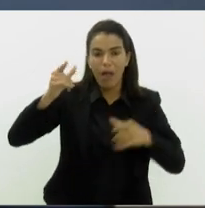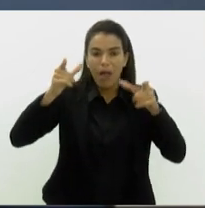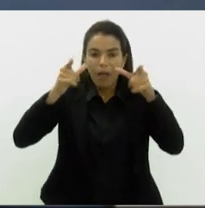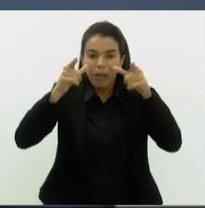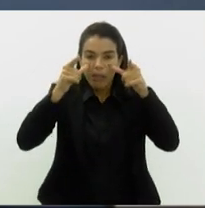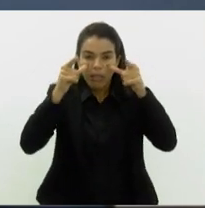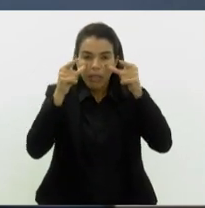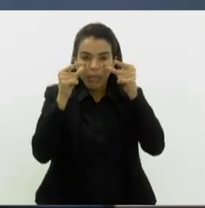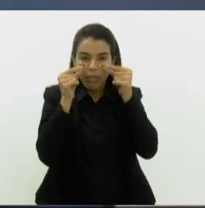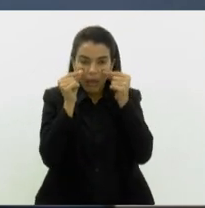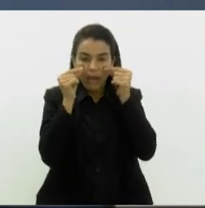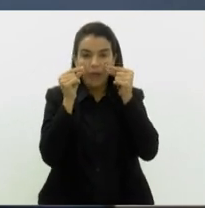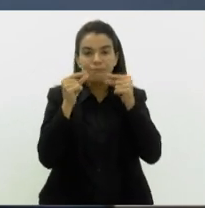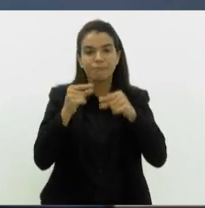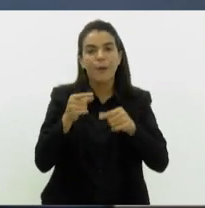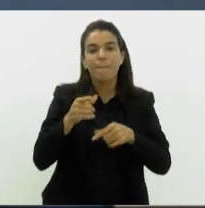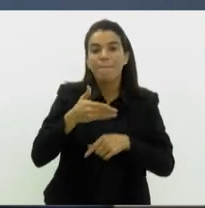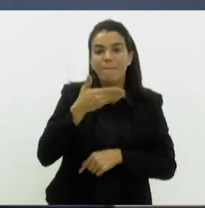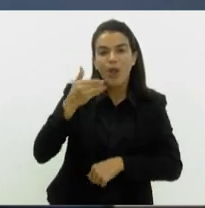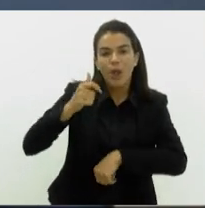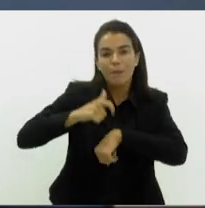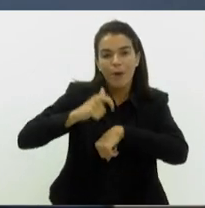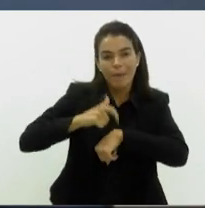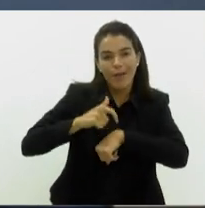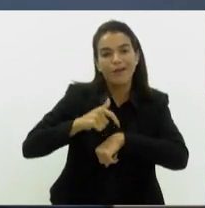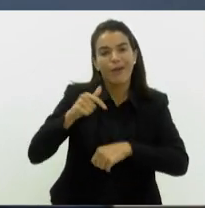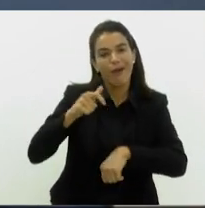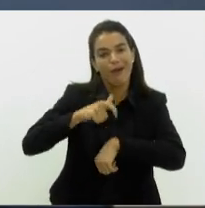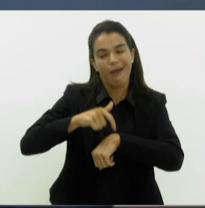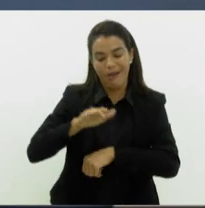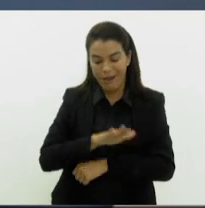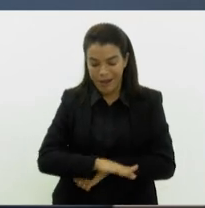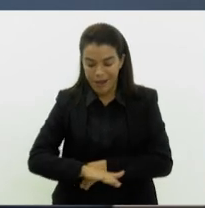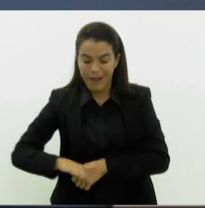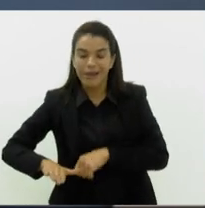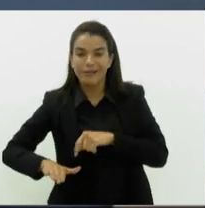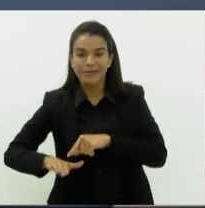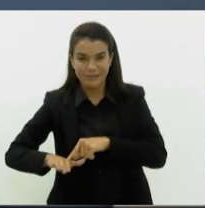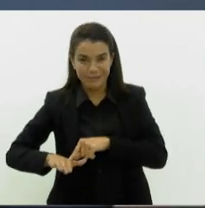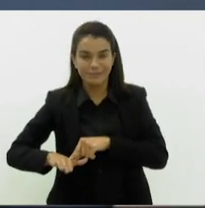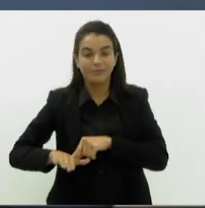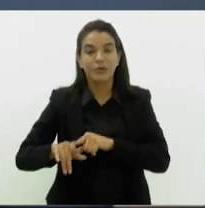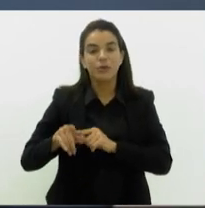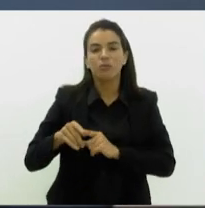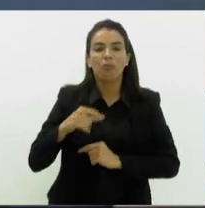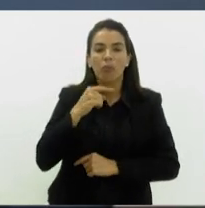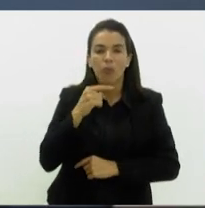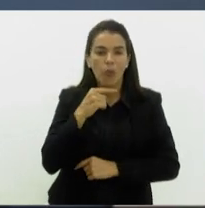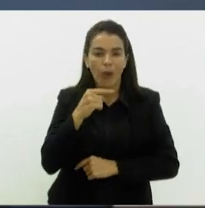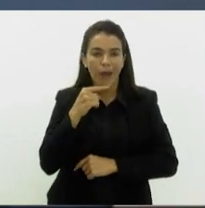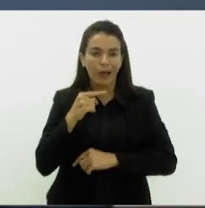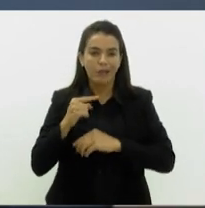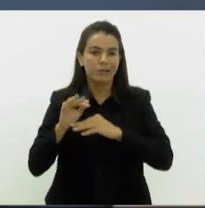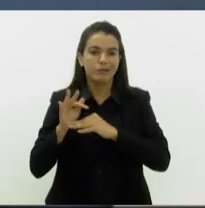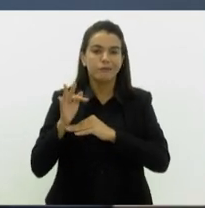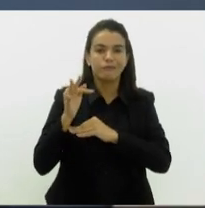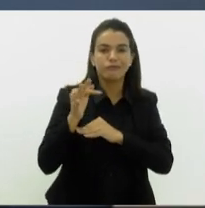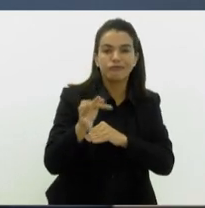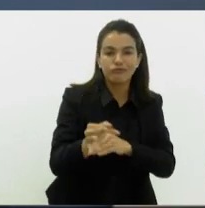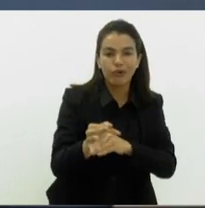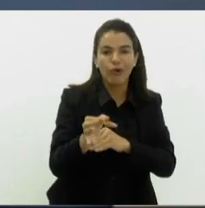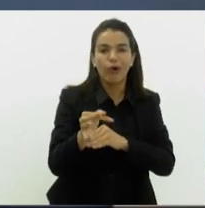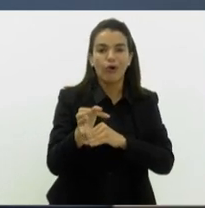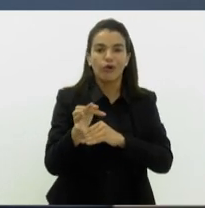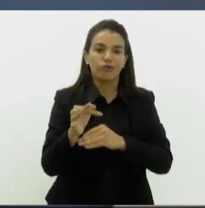momento melhor de intervenção é durante a infância, nas crianças. Não adianta depois nós querermos fazer